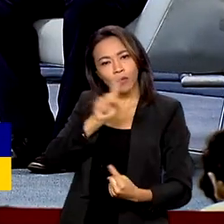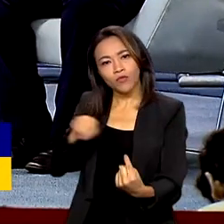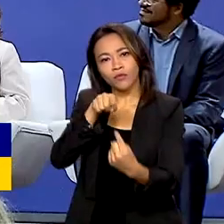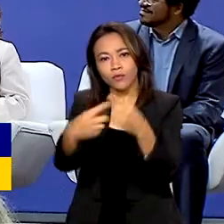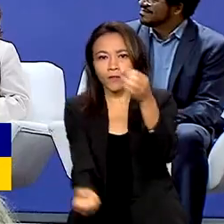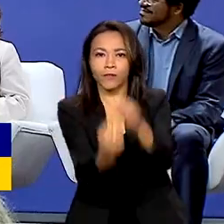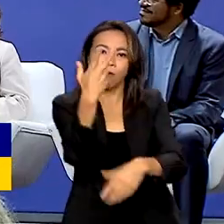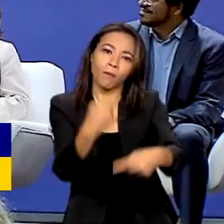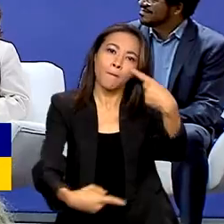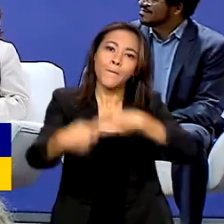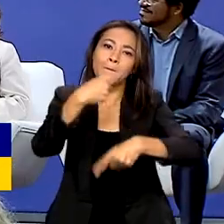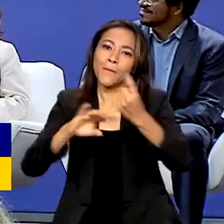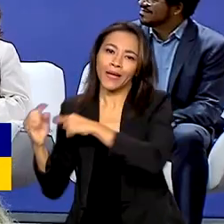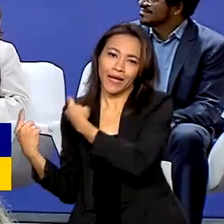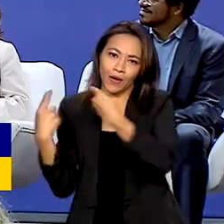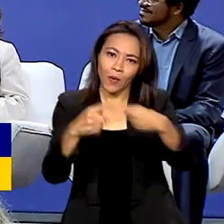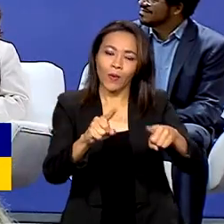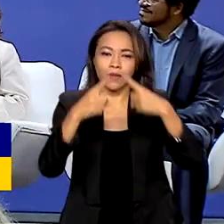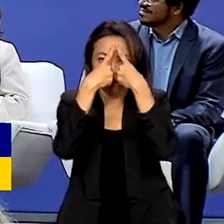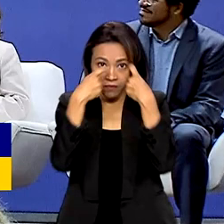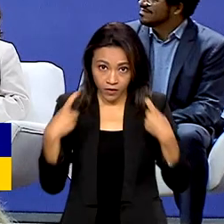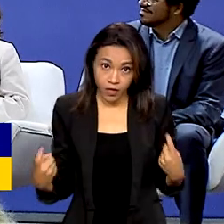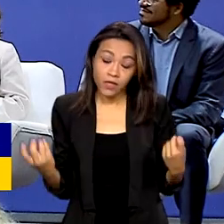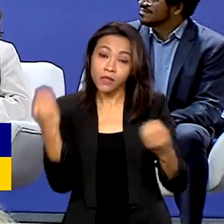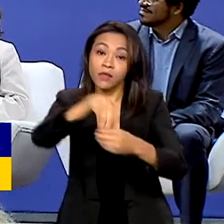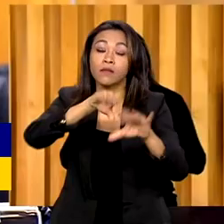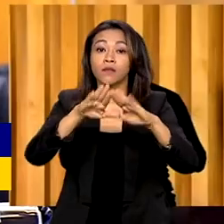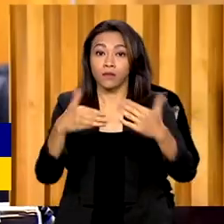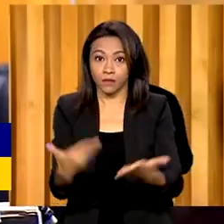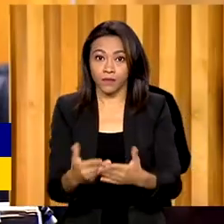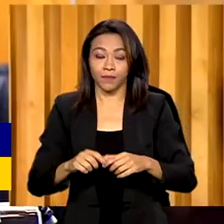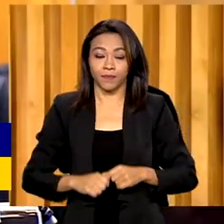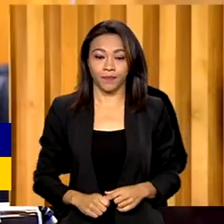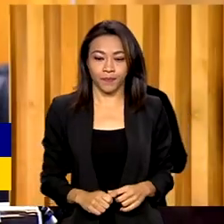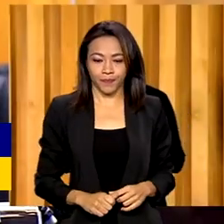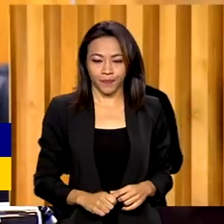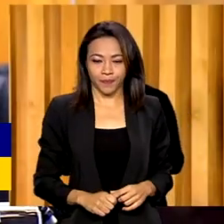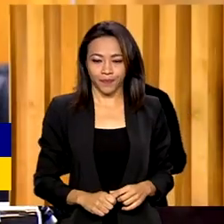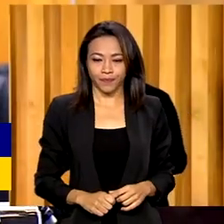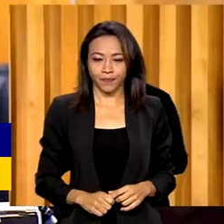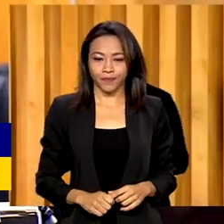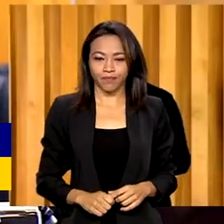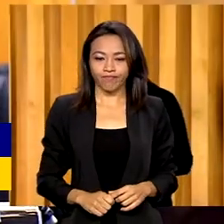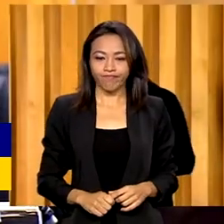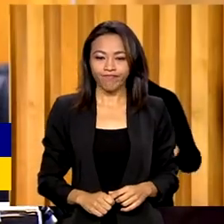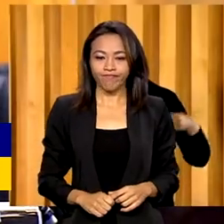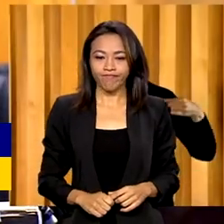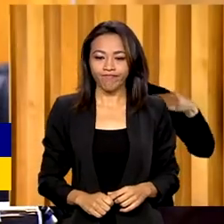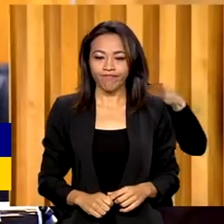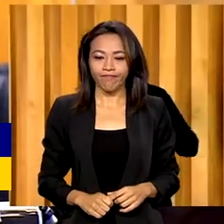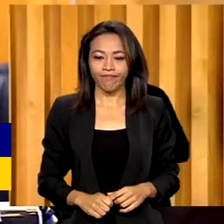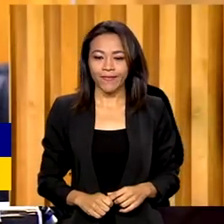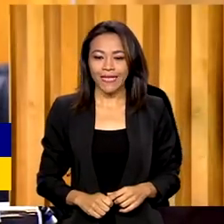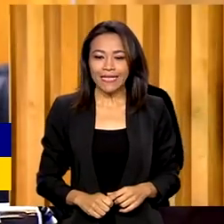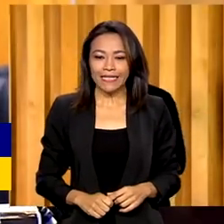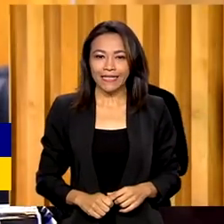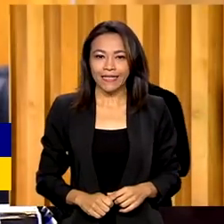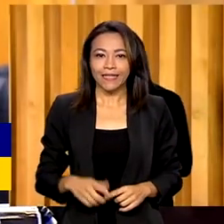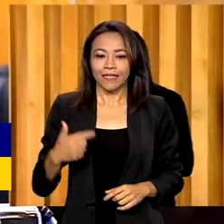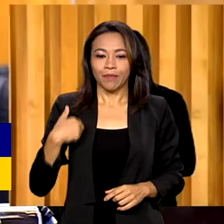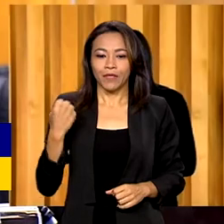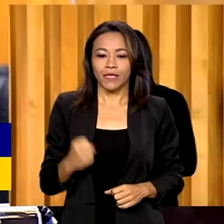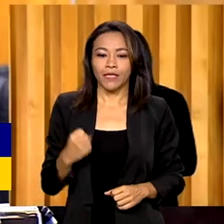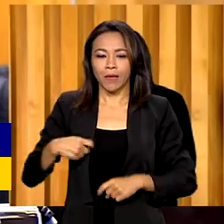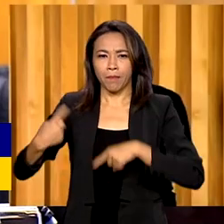nacional de enfrentamento à violência nas escolas. Que a gente possa ter um rico debate durante esses dois dias e que isso possa